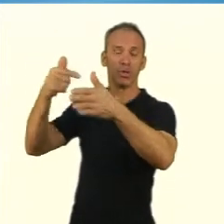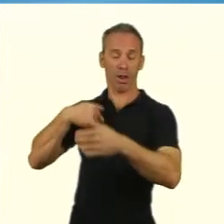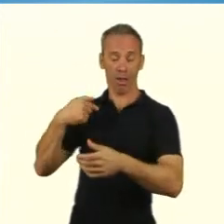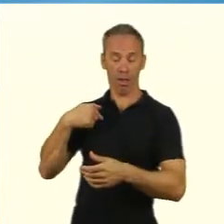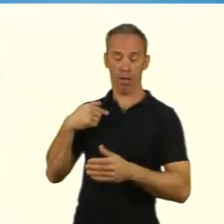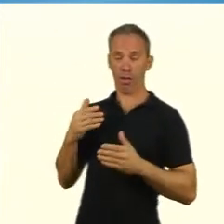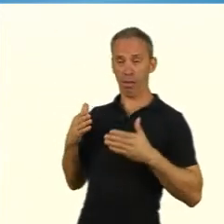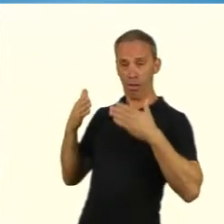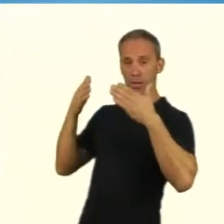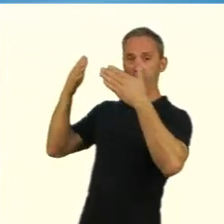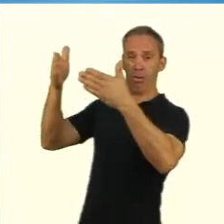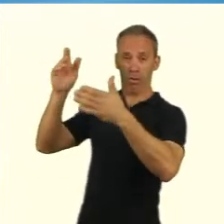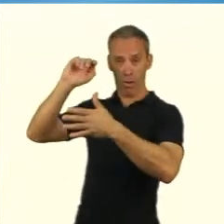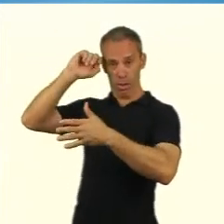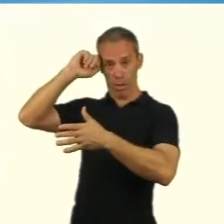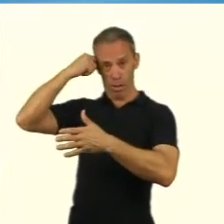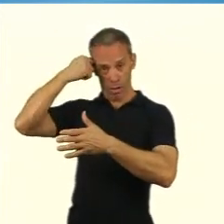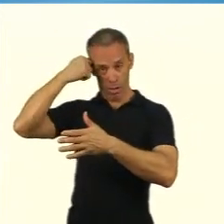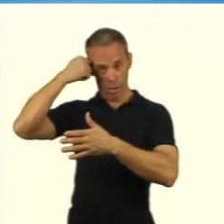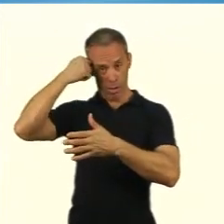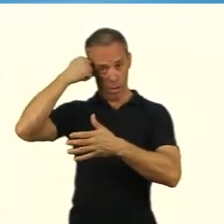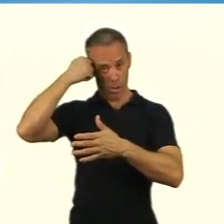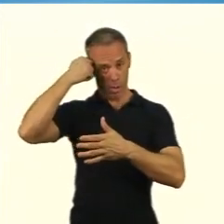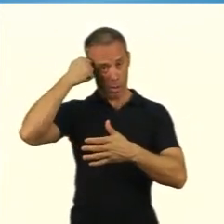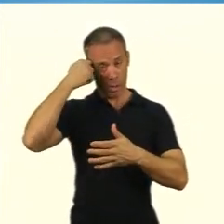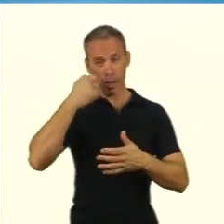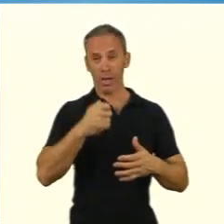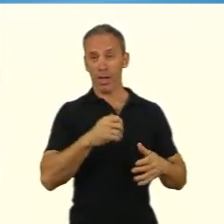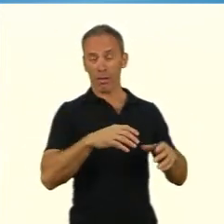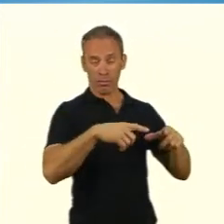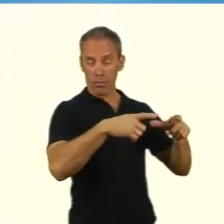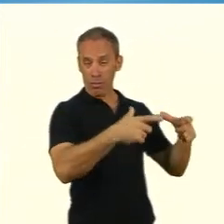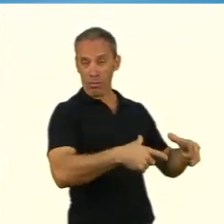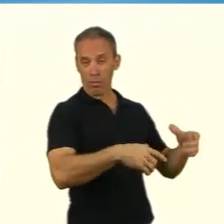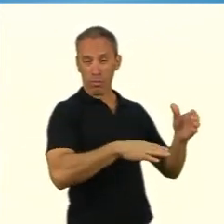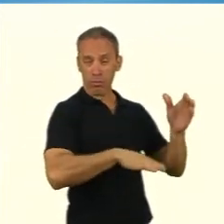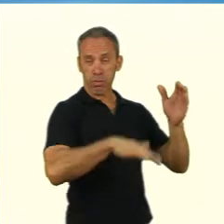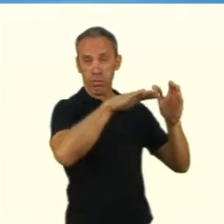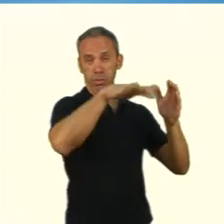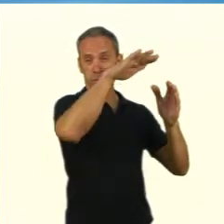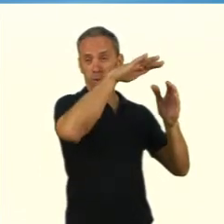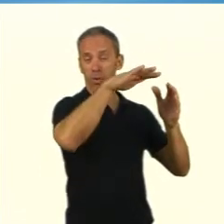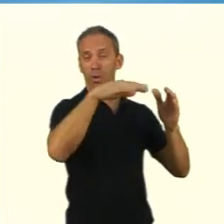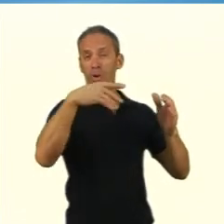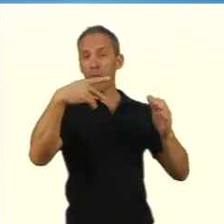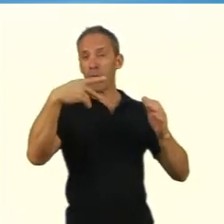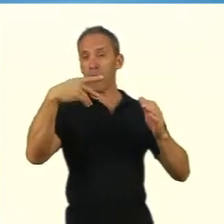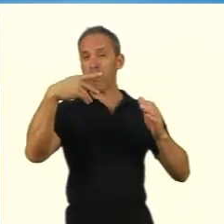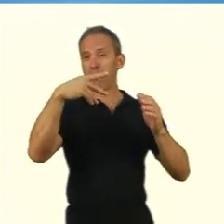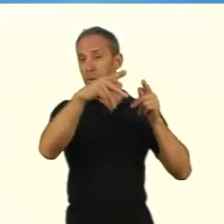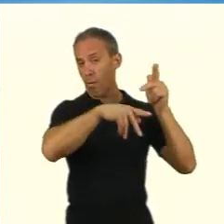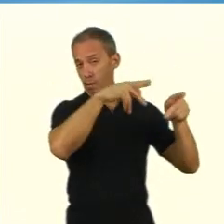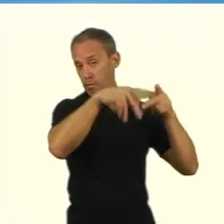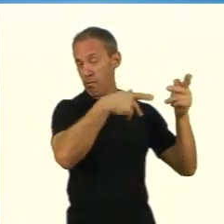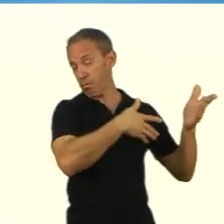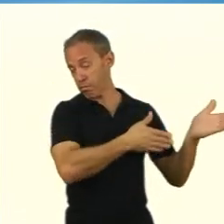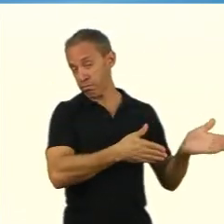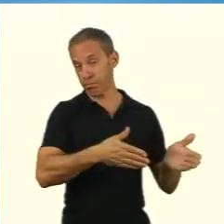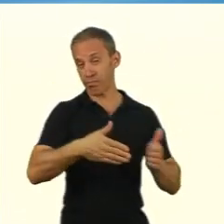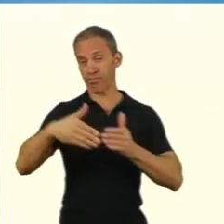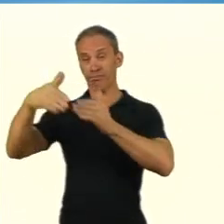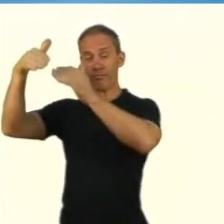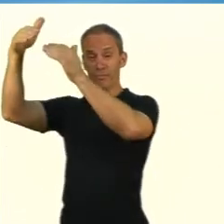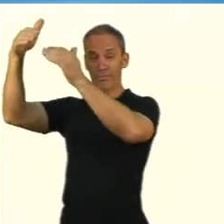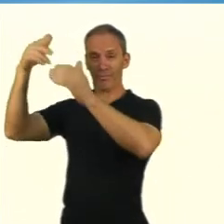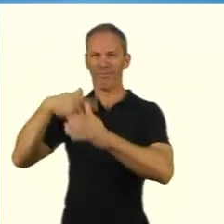apresentar, né? O porquê de se escolher aqui, né? E isso tem muito a ver com o lugar que a gente ocupa no mundo, né, Paulo? De onde